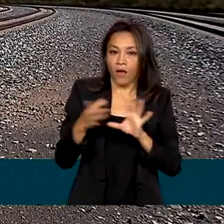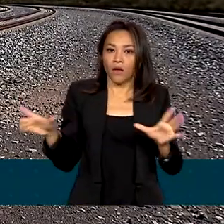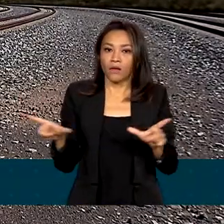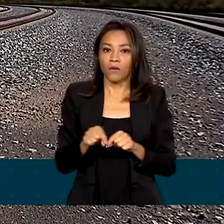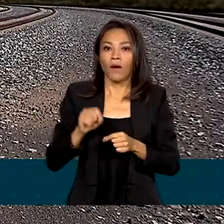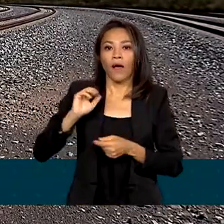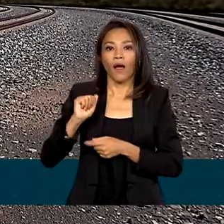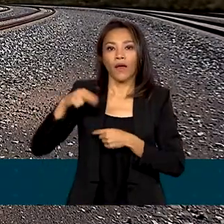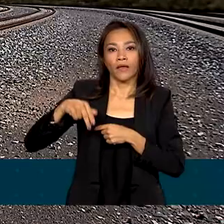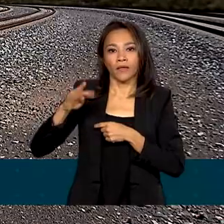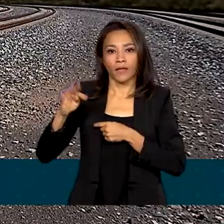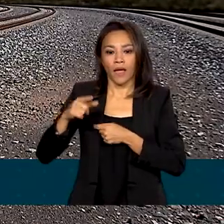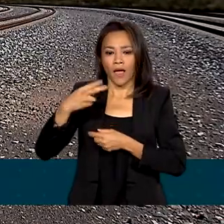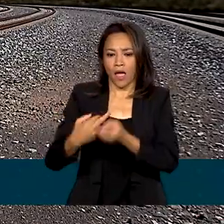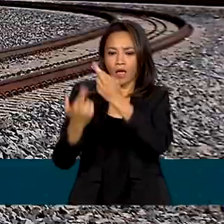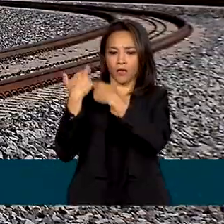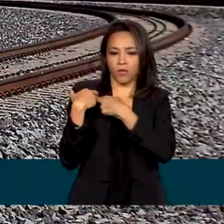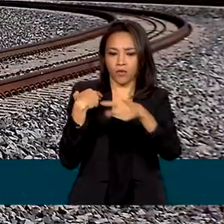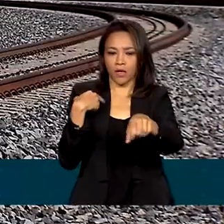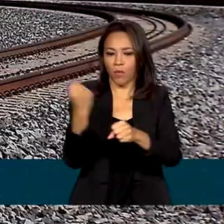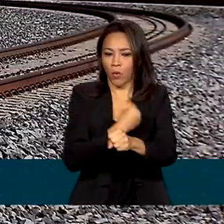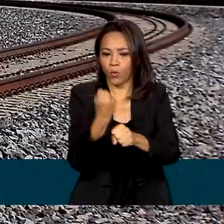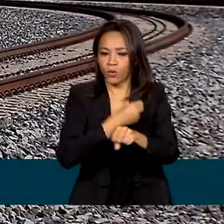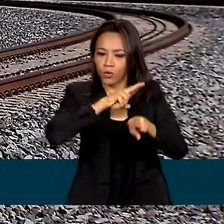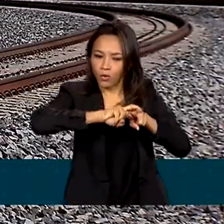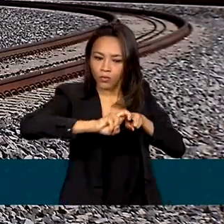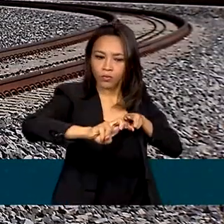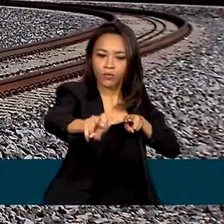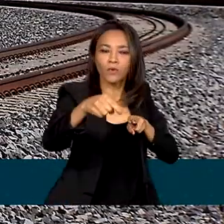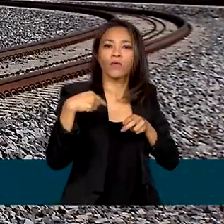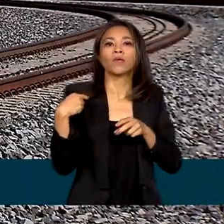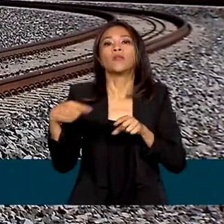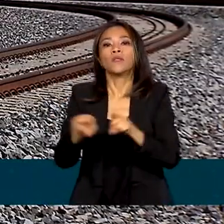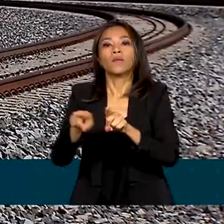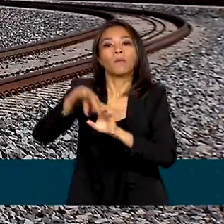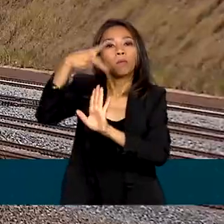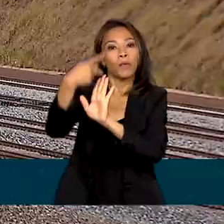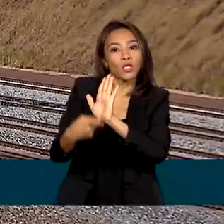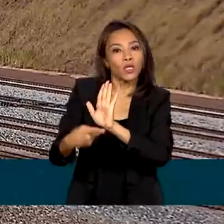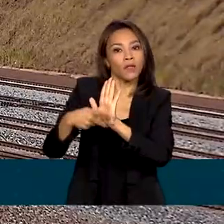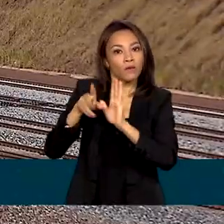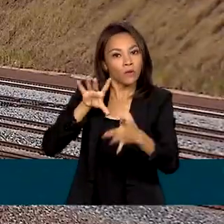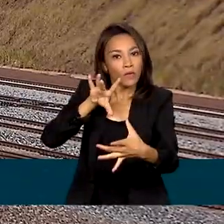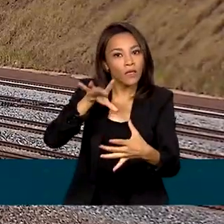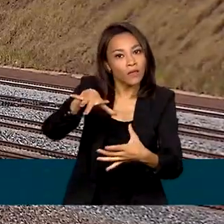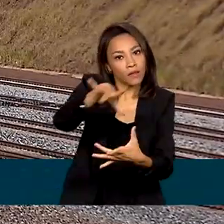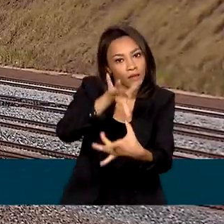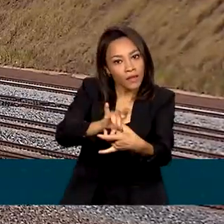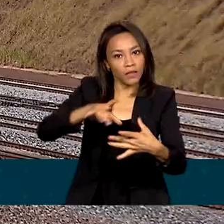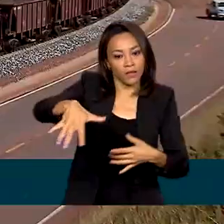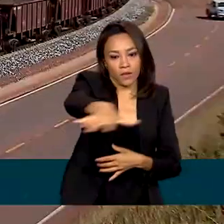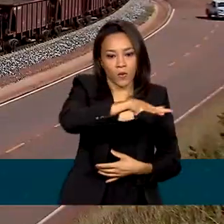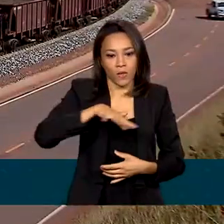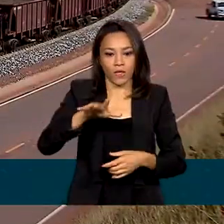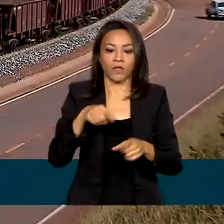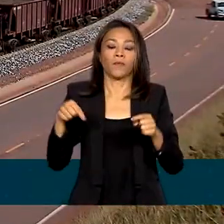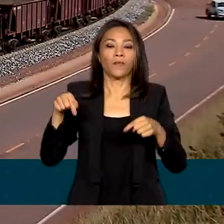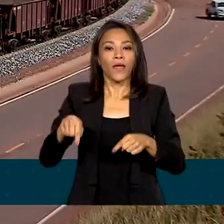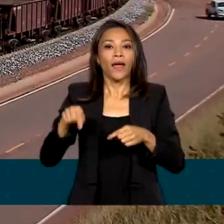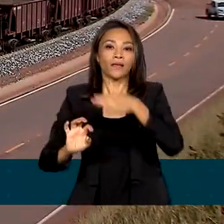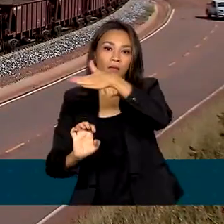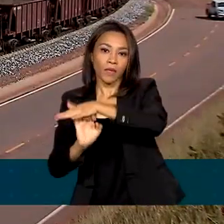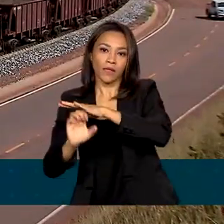por obras ferroviárias, planejamento e estruturação de projetos para o setor. A Infra-SA também atua em